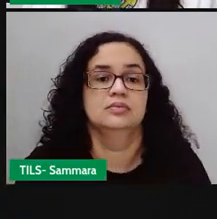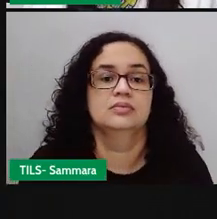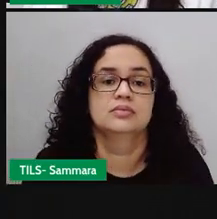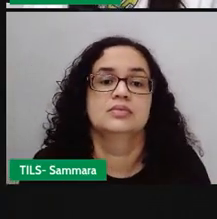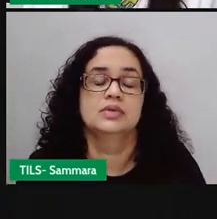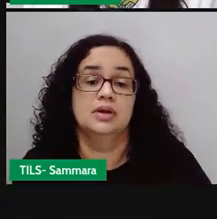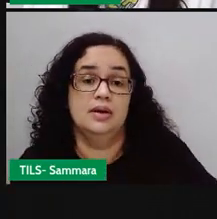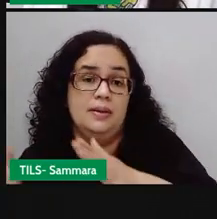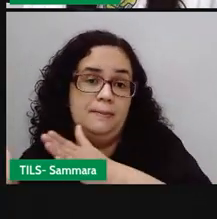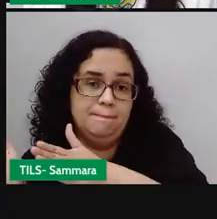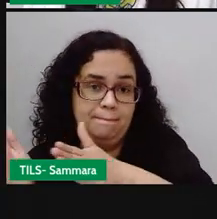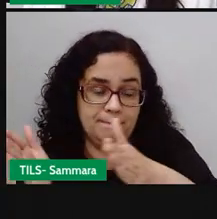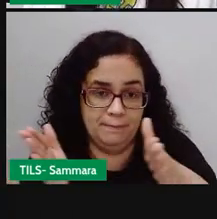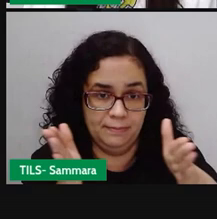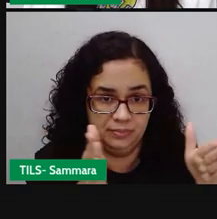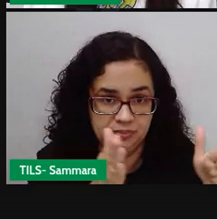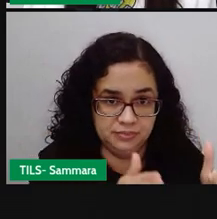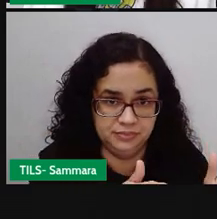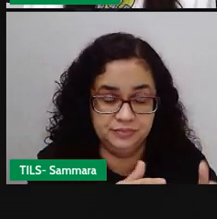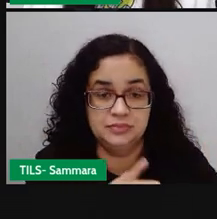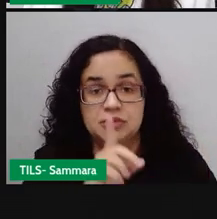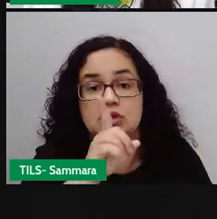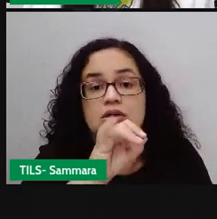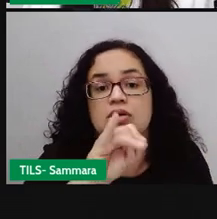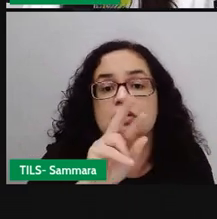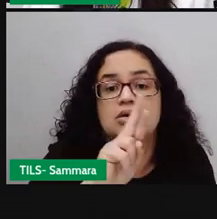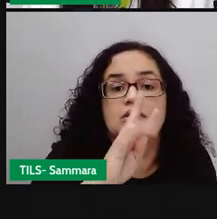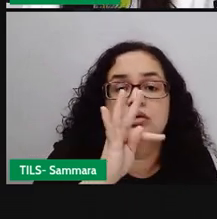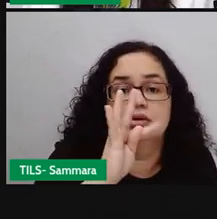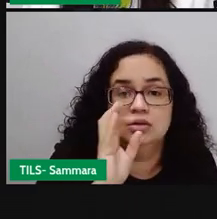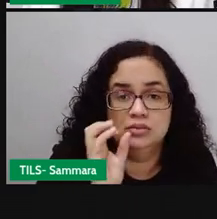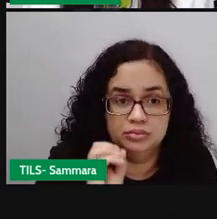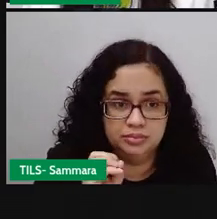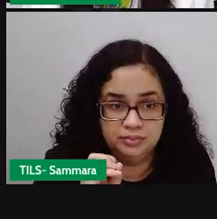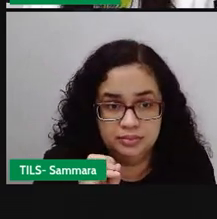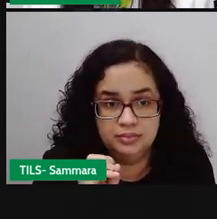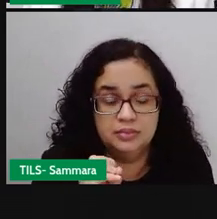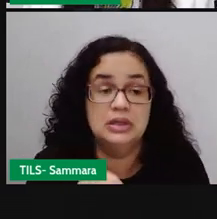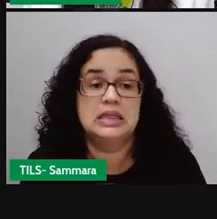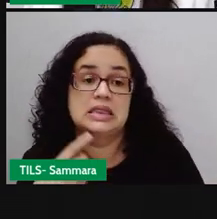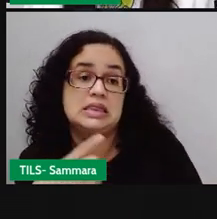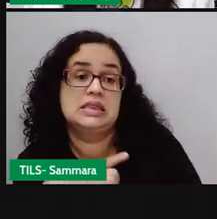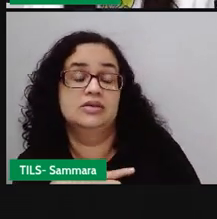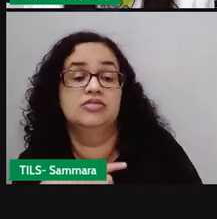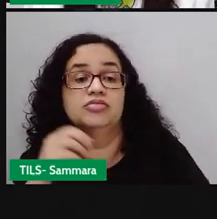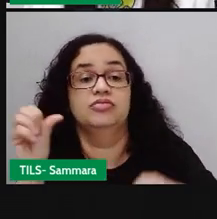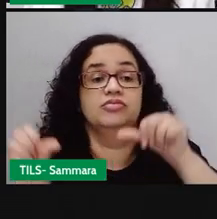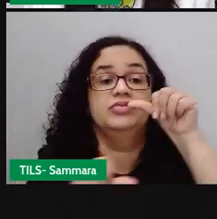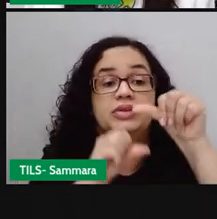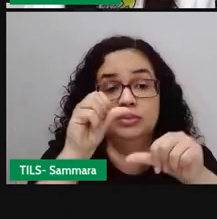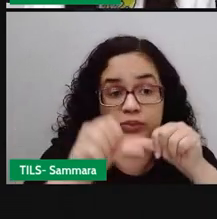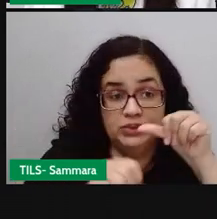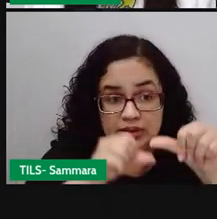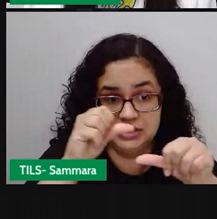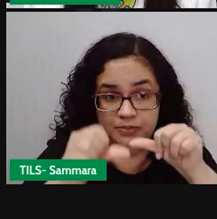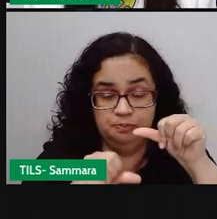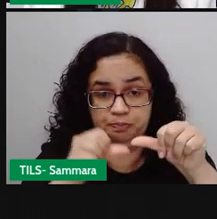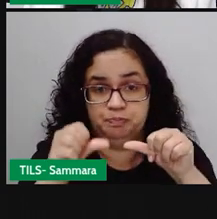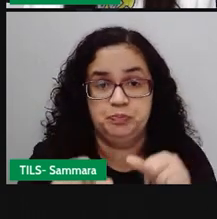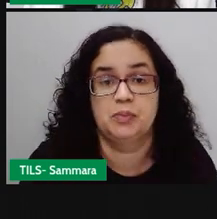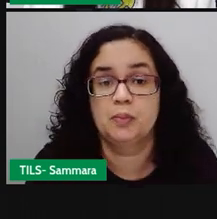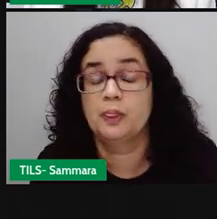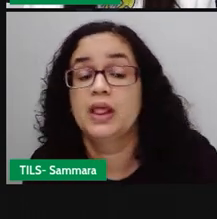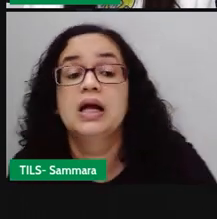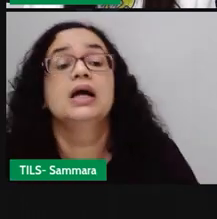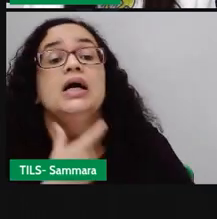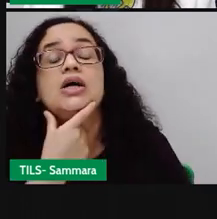Quando é feita a passagem do discurso direto para o discurso indireto, ocorre em diversas transformações, para que